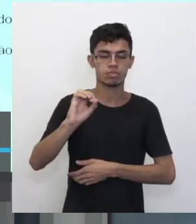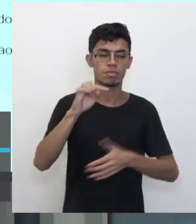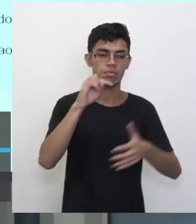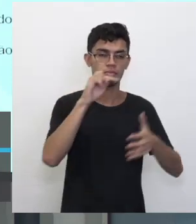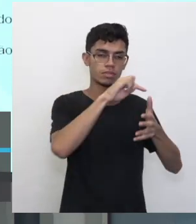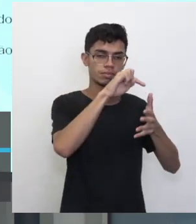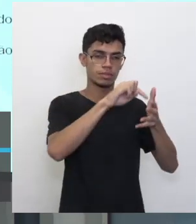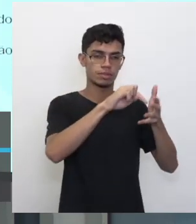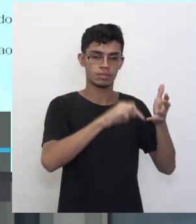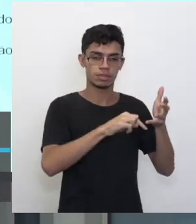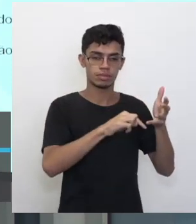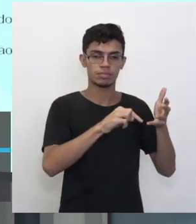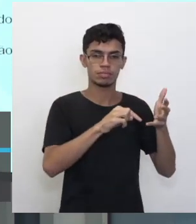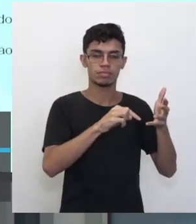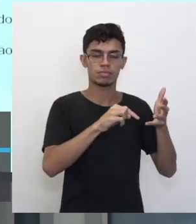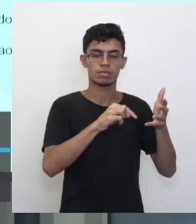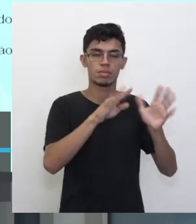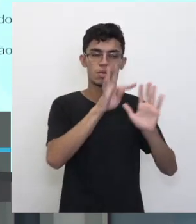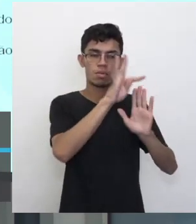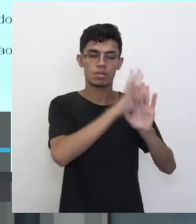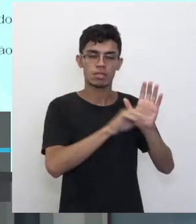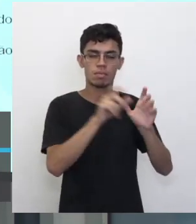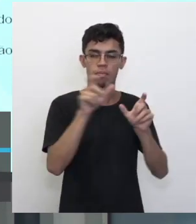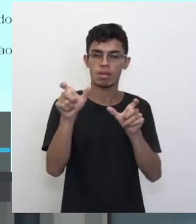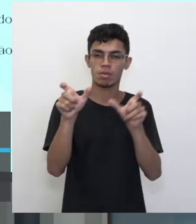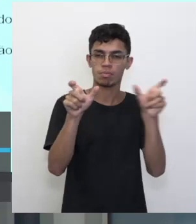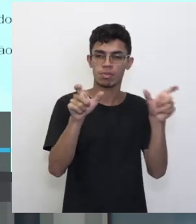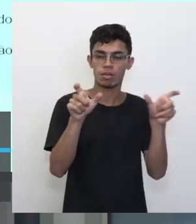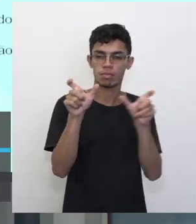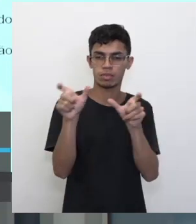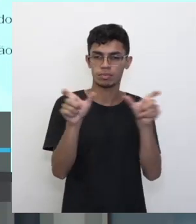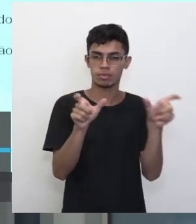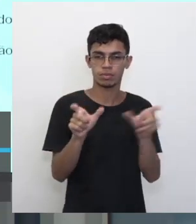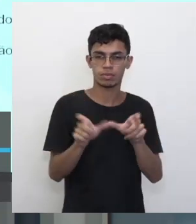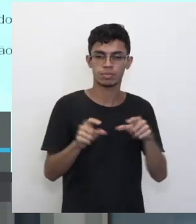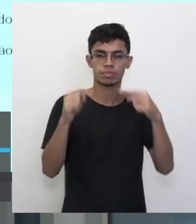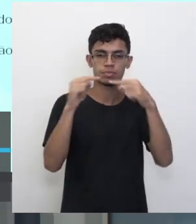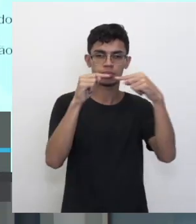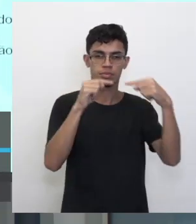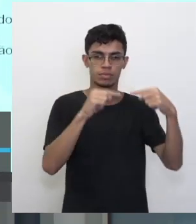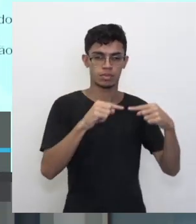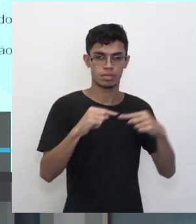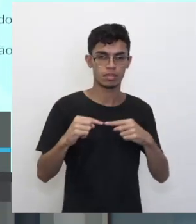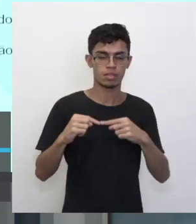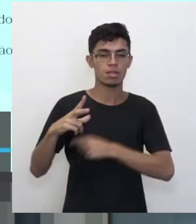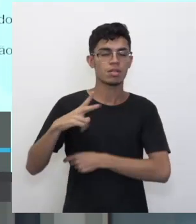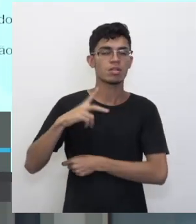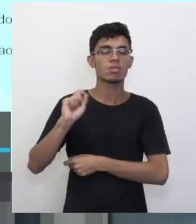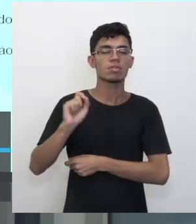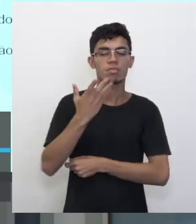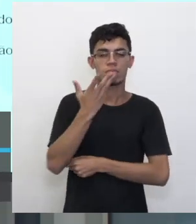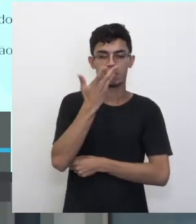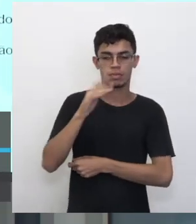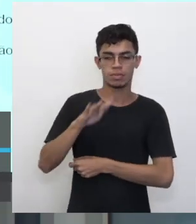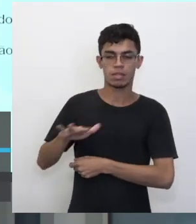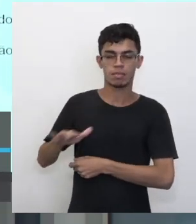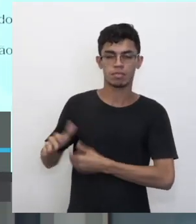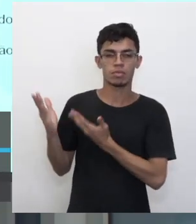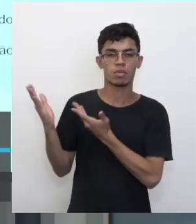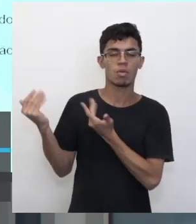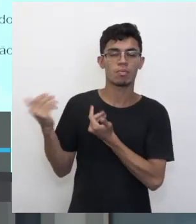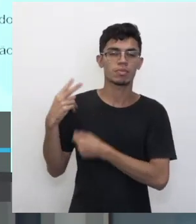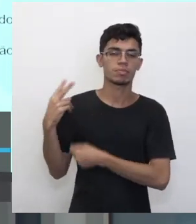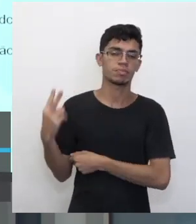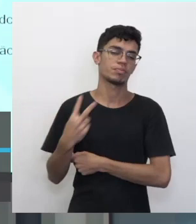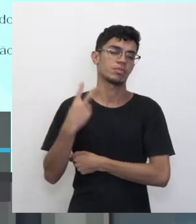está ao redor do texto. As palavras, as palavras pertencem a qual universo? No caso, ao universo da infância, ao universo de